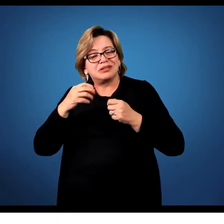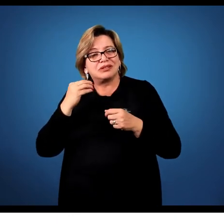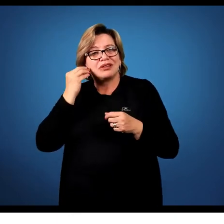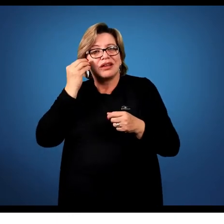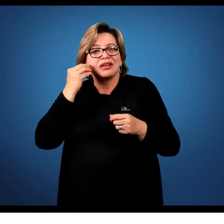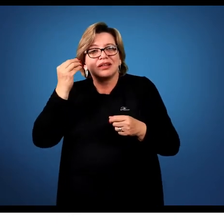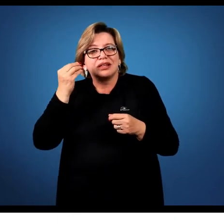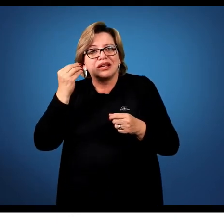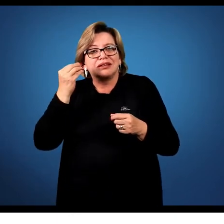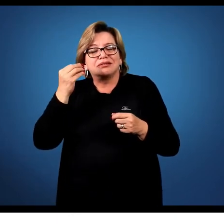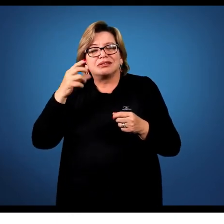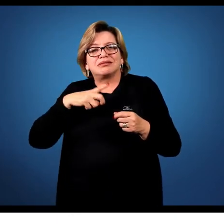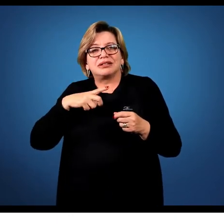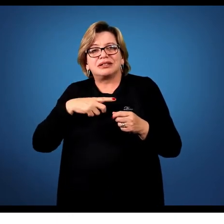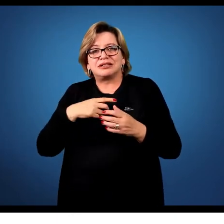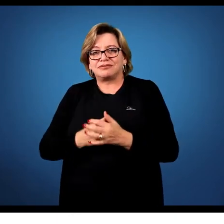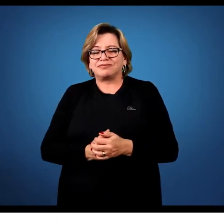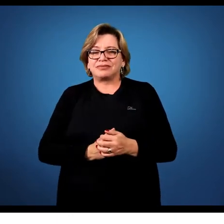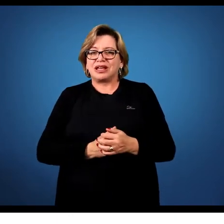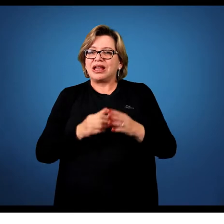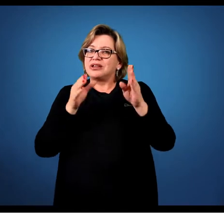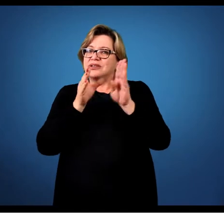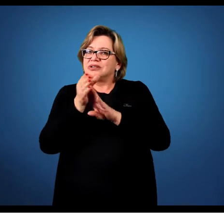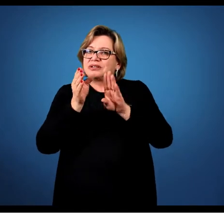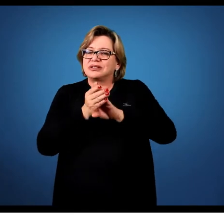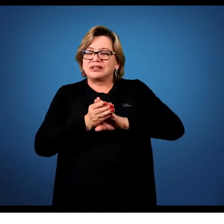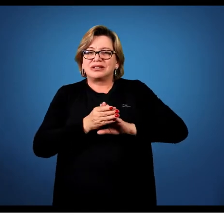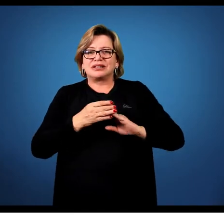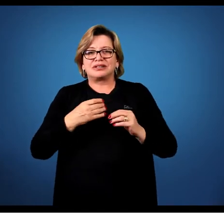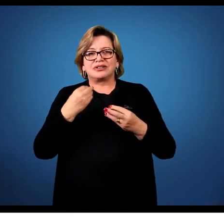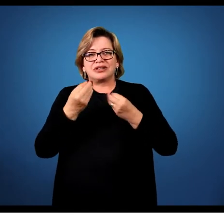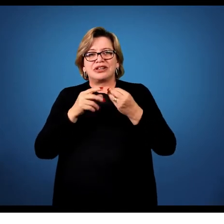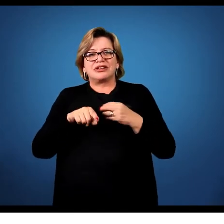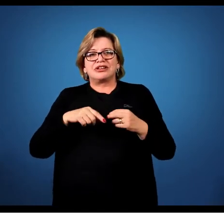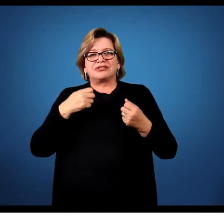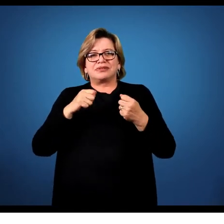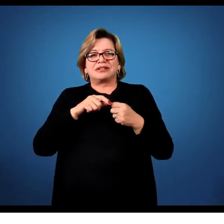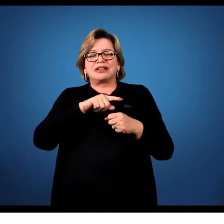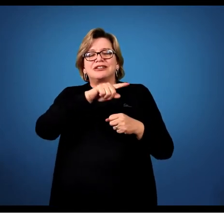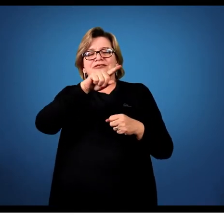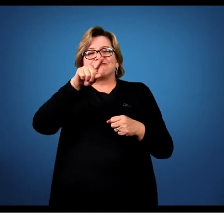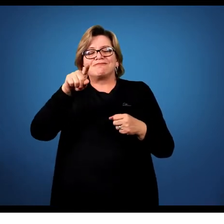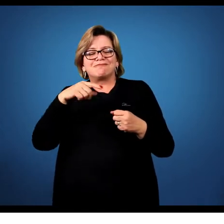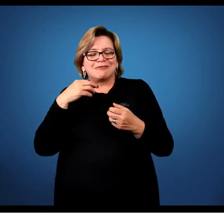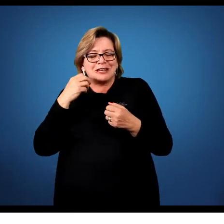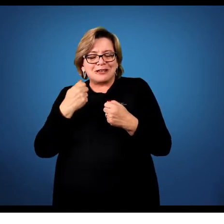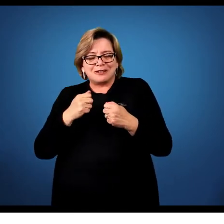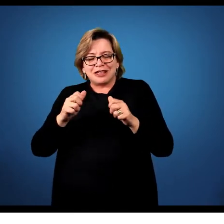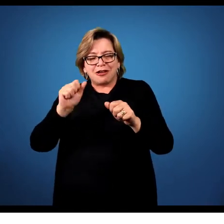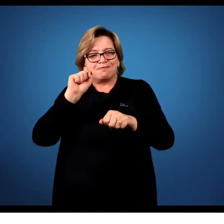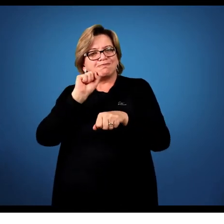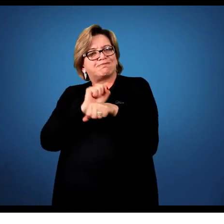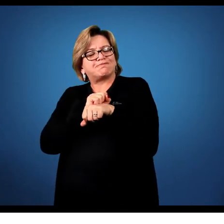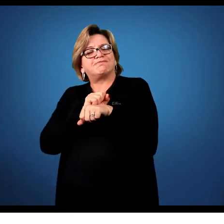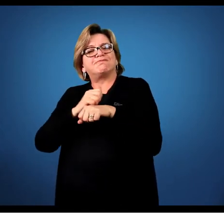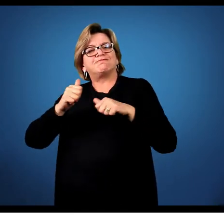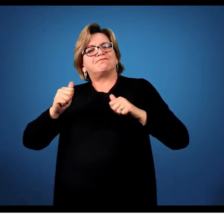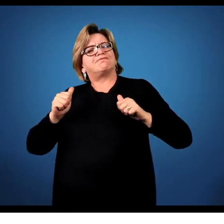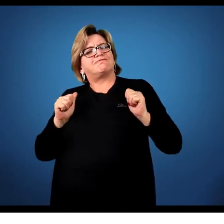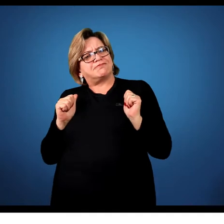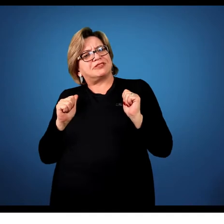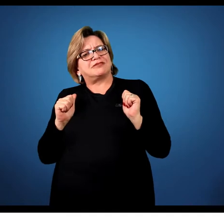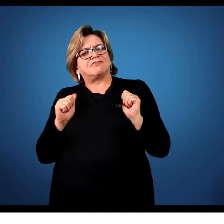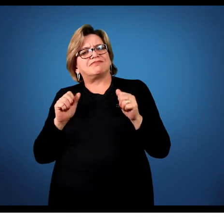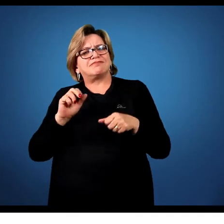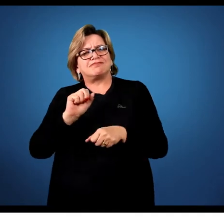significativa? Aí ele fala de uma forma lindíssima no texto o que é, você precisa parar. Ele fala, parar, a primeira coisa é o